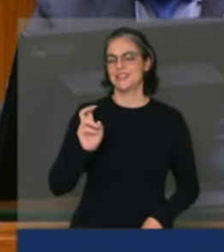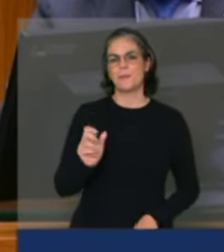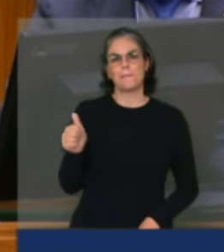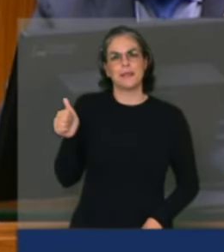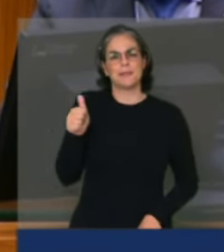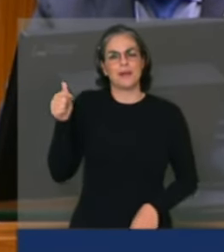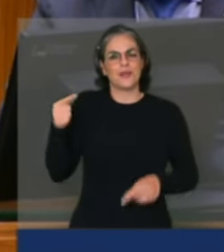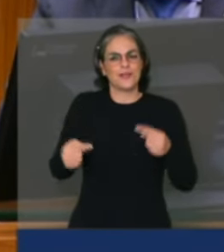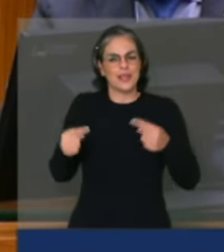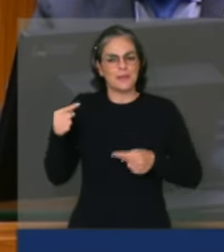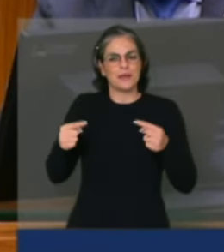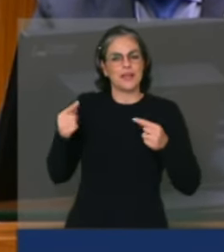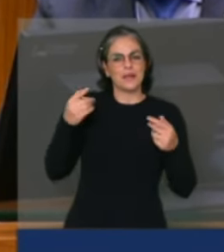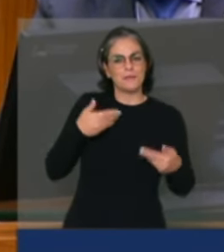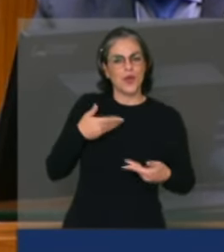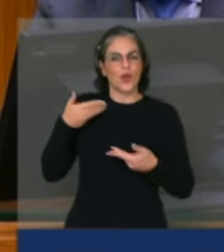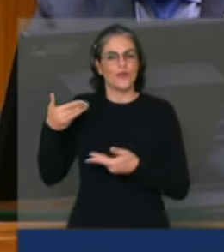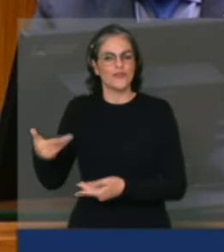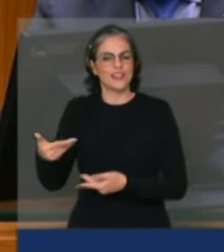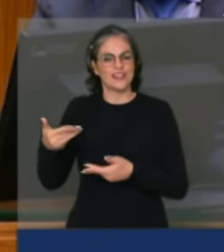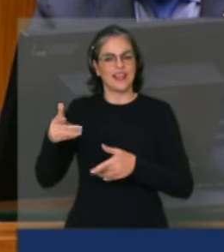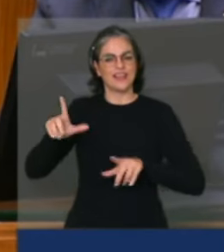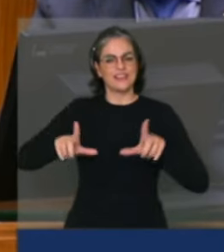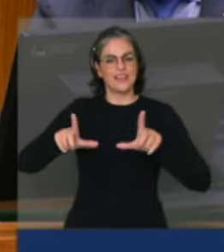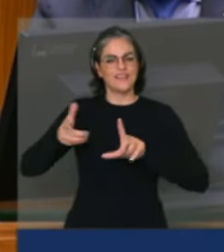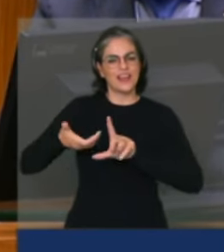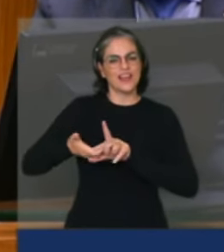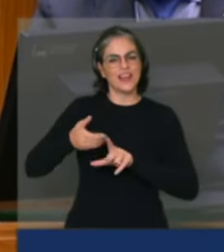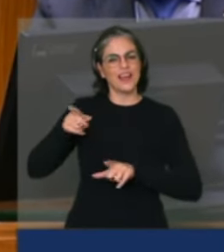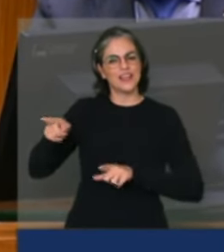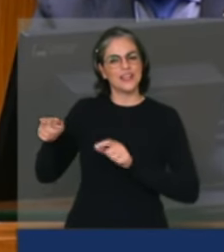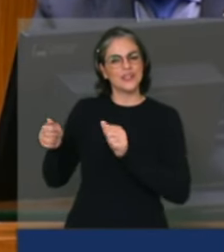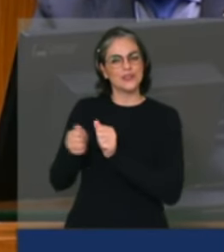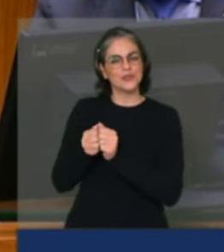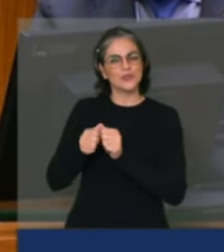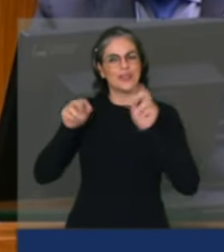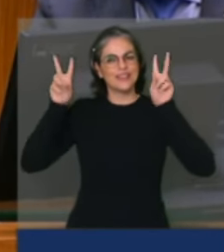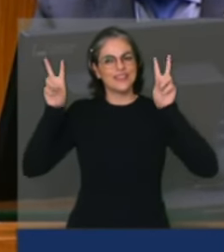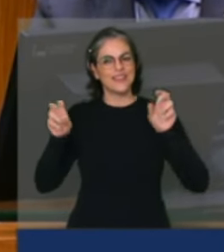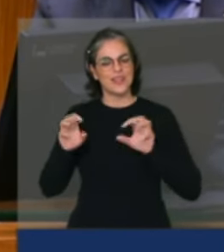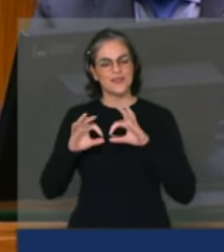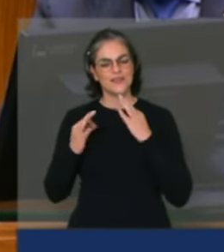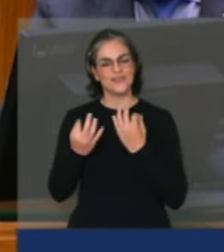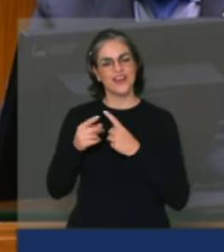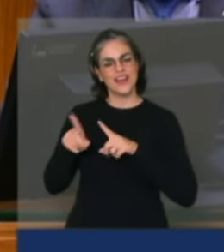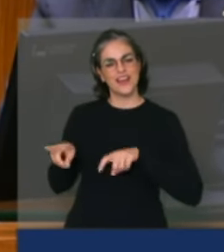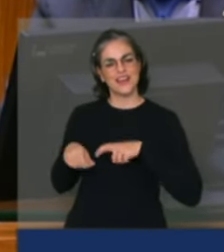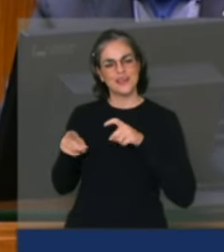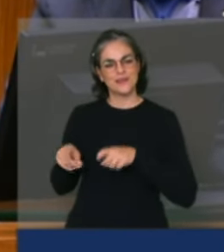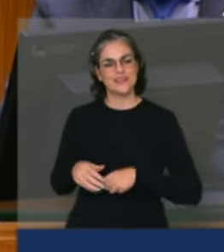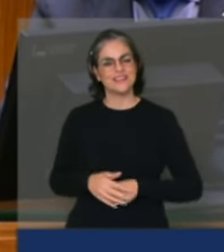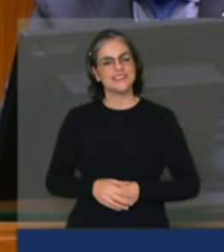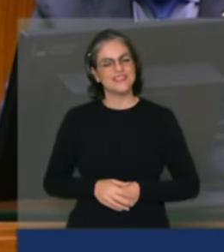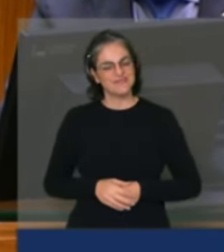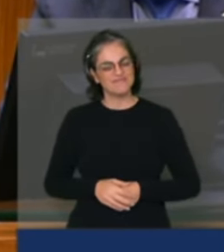me convidaram na TV Câmara foi com o senhor, falando de agricultura familiar como deputado federal. E hoje, o senhor